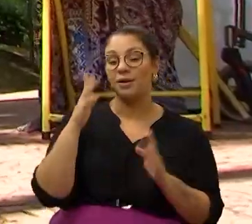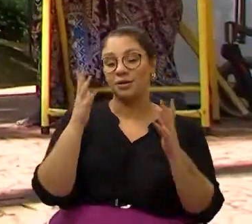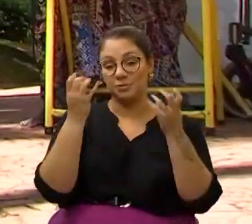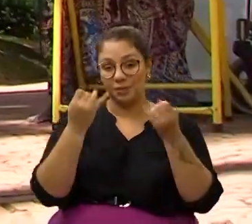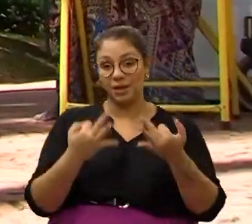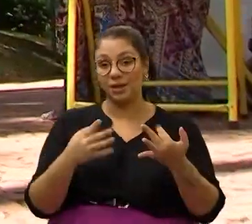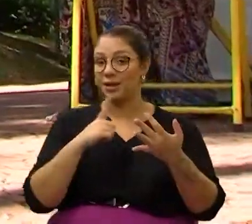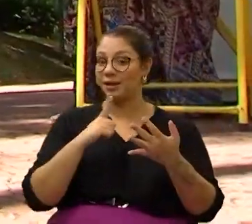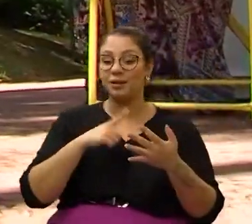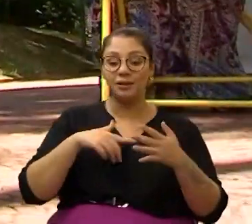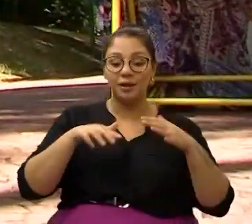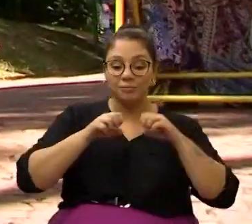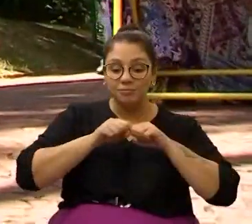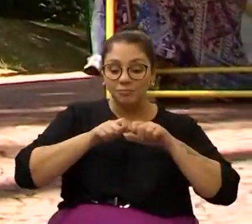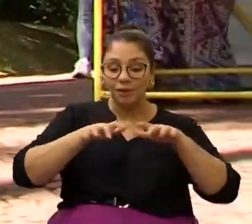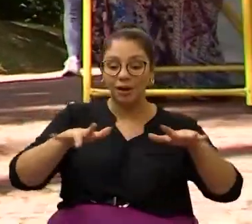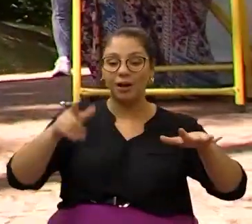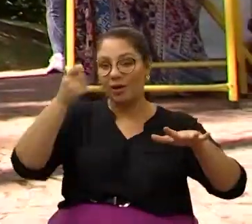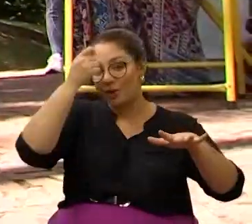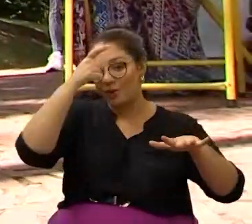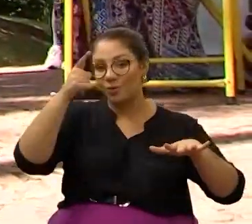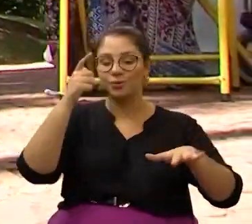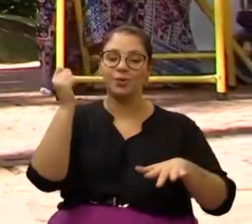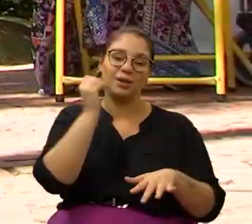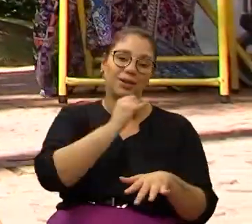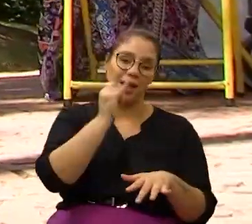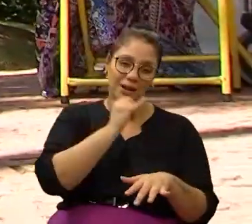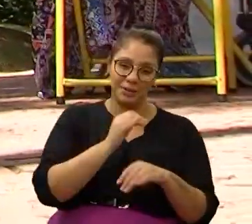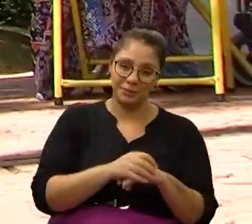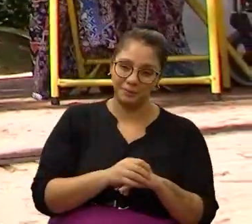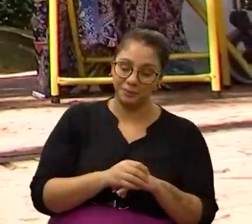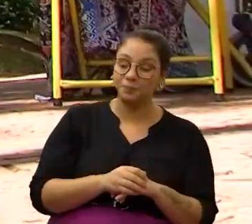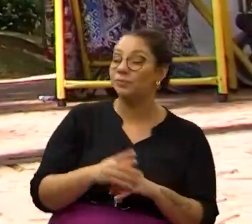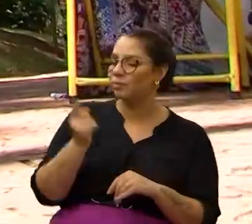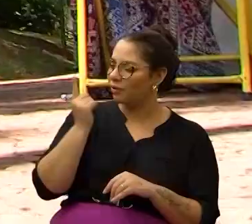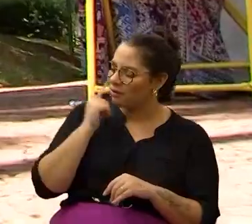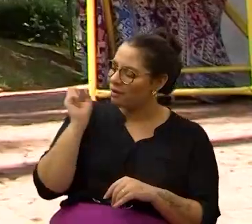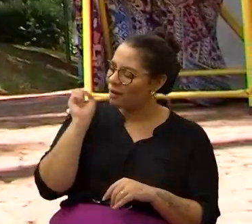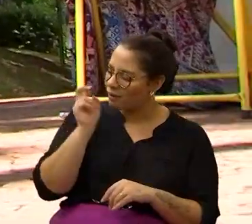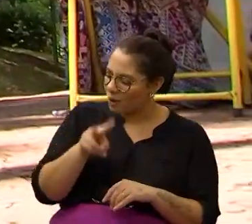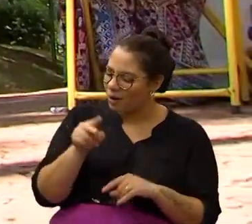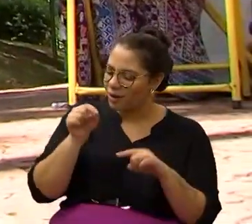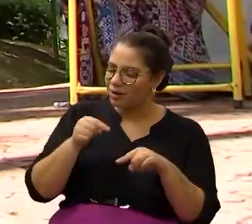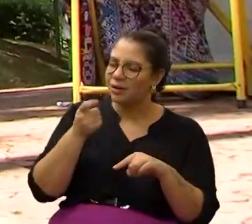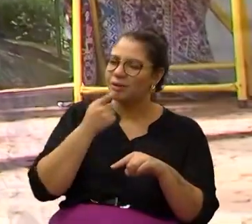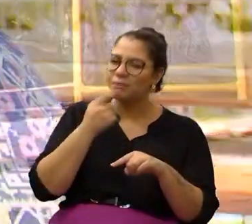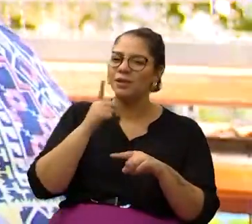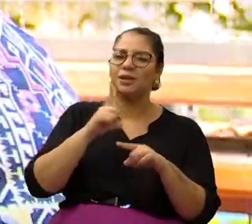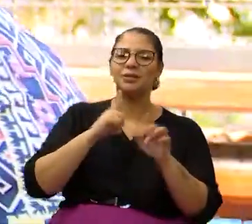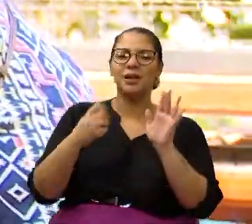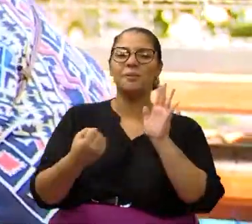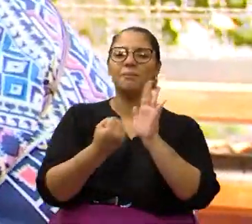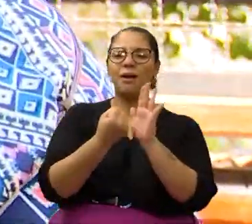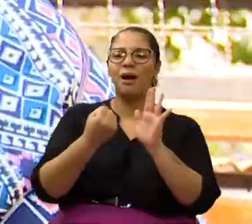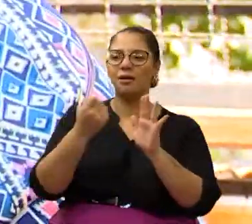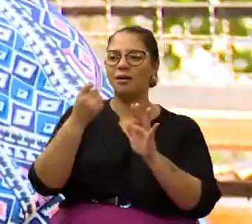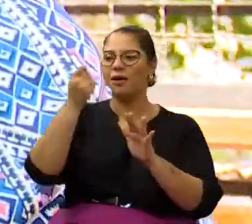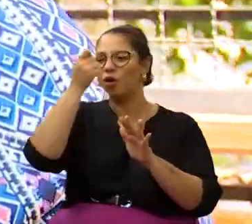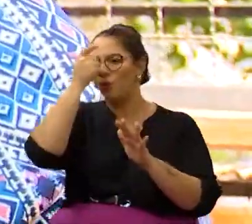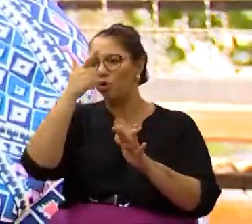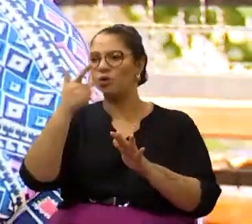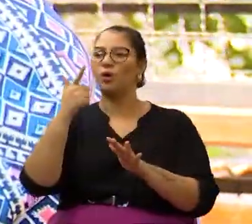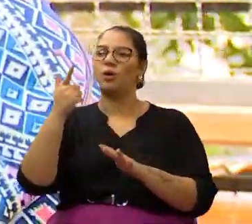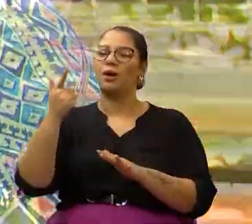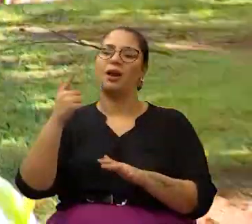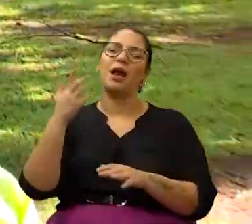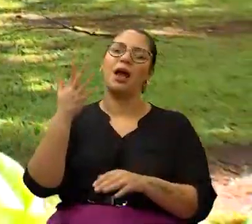cultura italiana. E hoje, mais do que isso, é olhar para a nossa cidade a gente consegue ver marcas da cultura italiana na